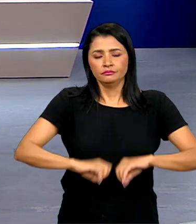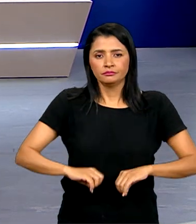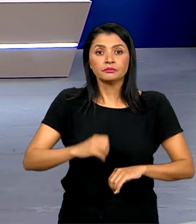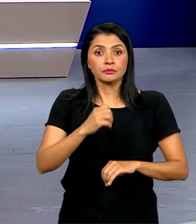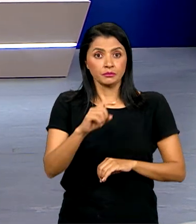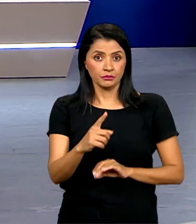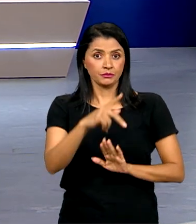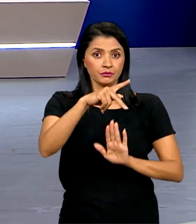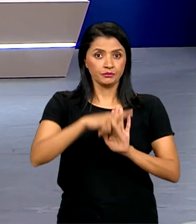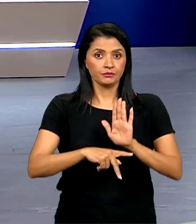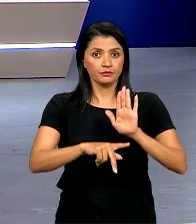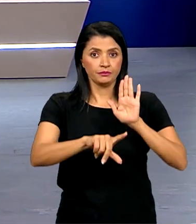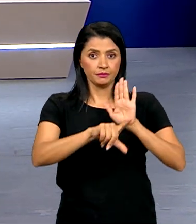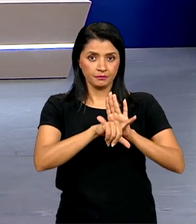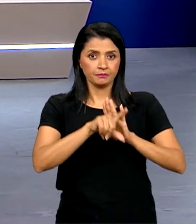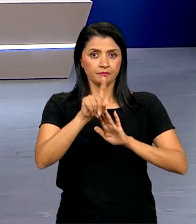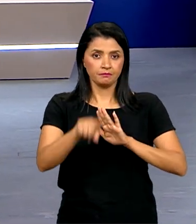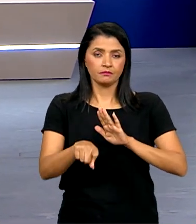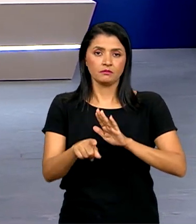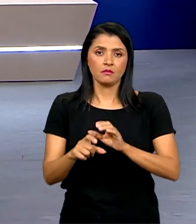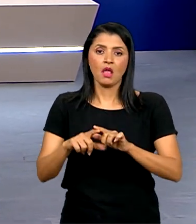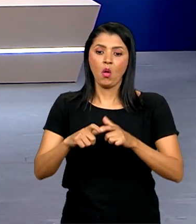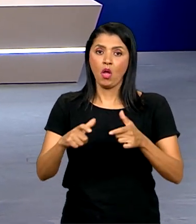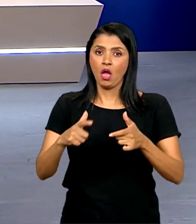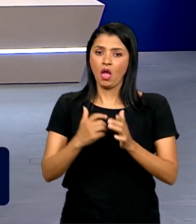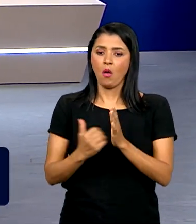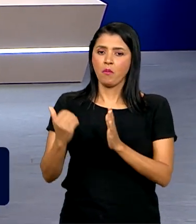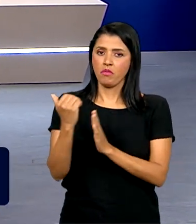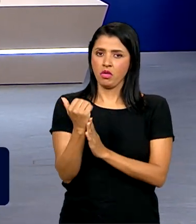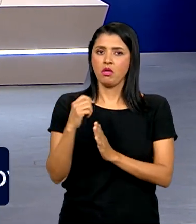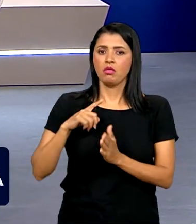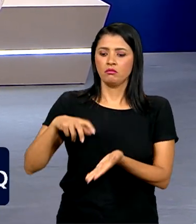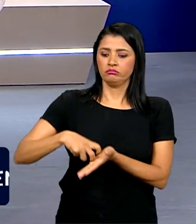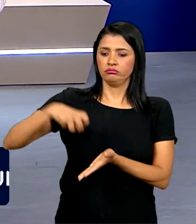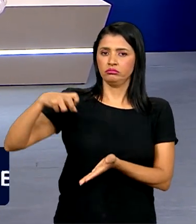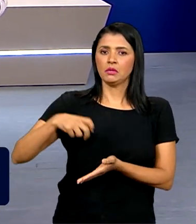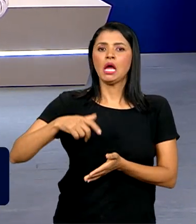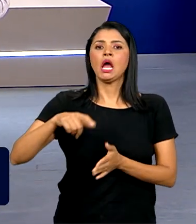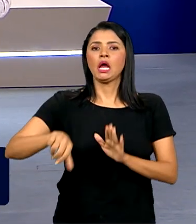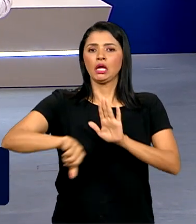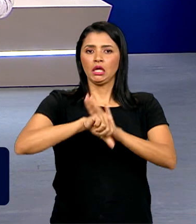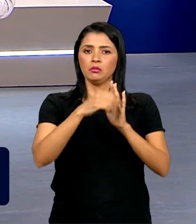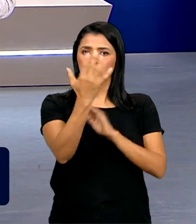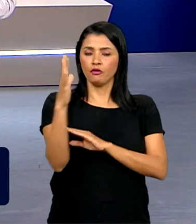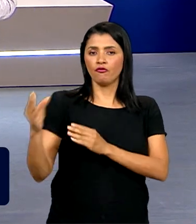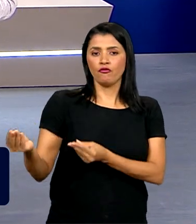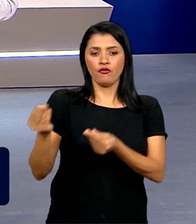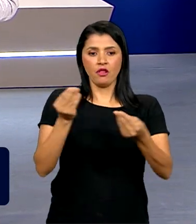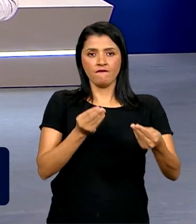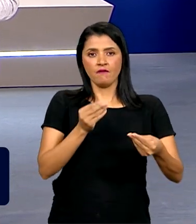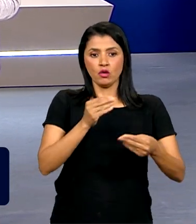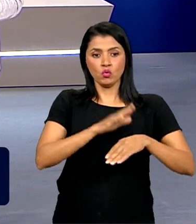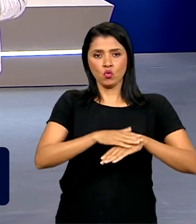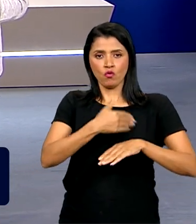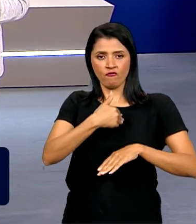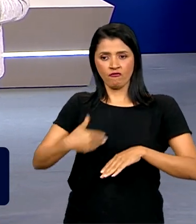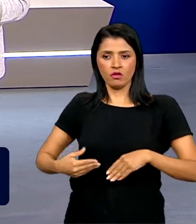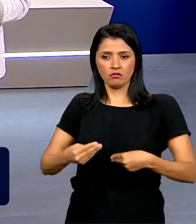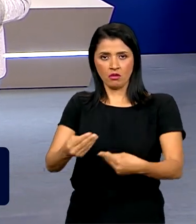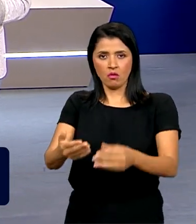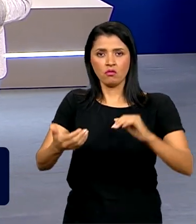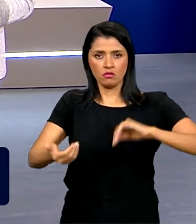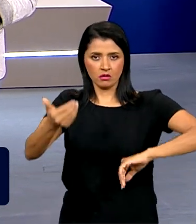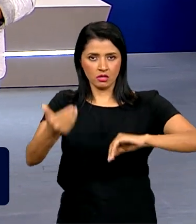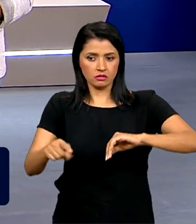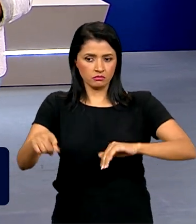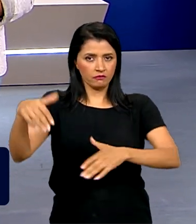Um projeto de lei que aumenta as punições para crimes ambientais foi enviado hoje pelo governo federal ao Congresso Nacional. A proposta